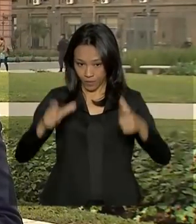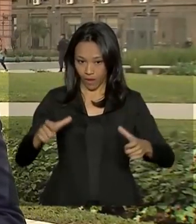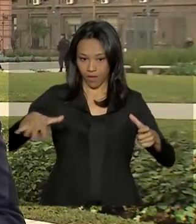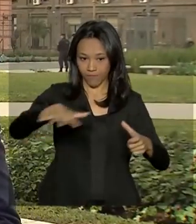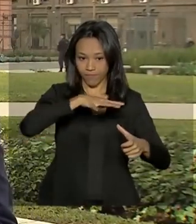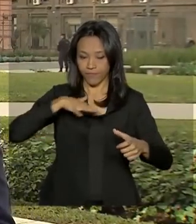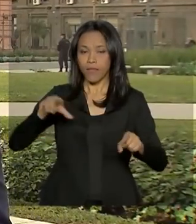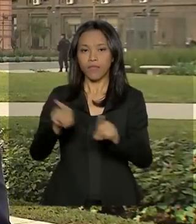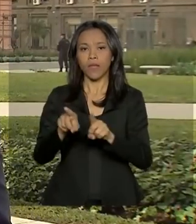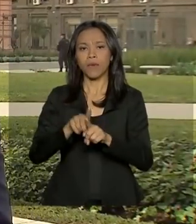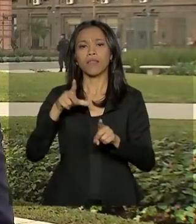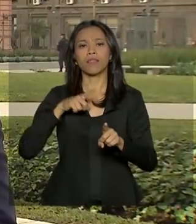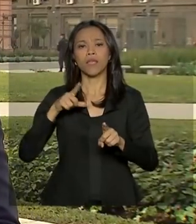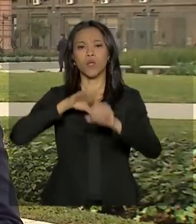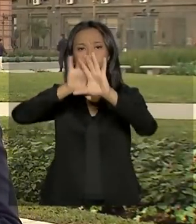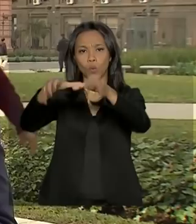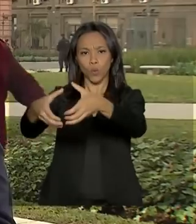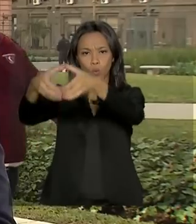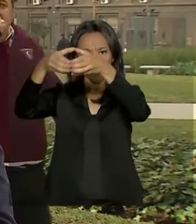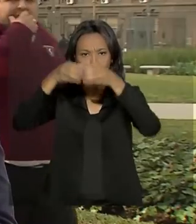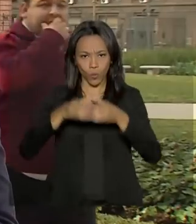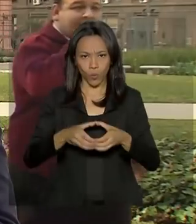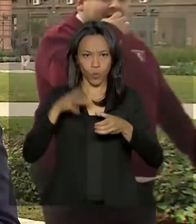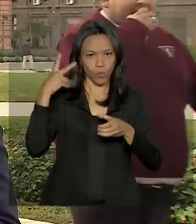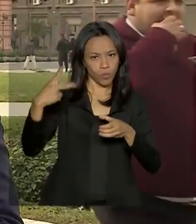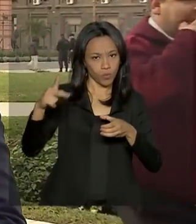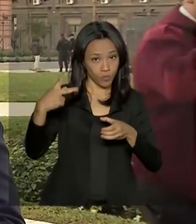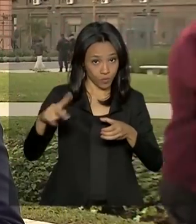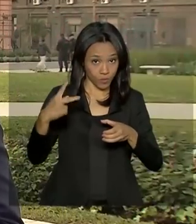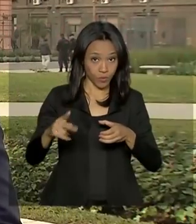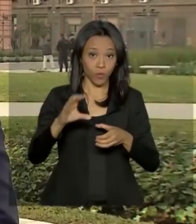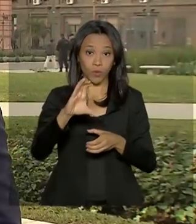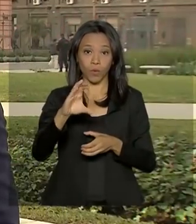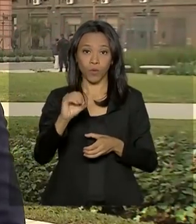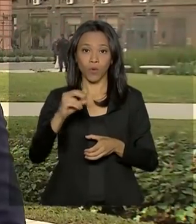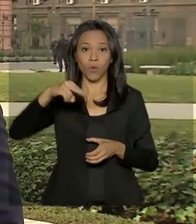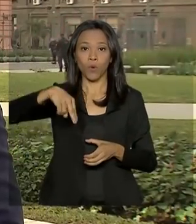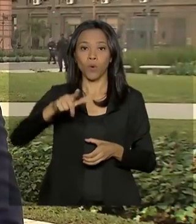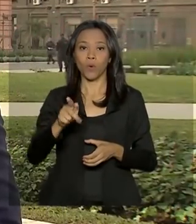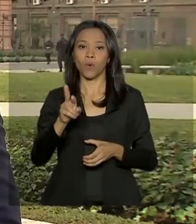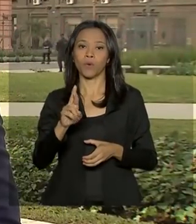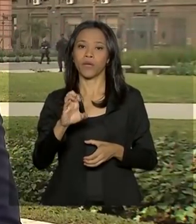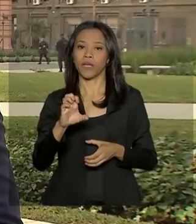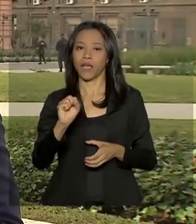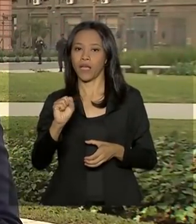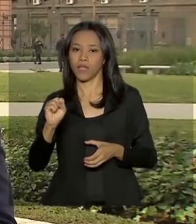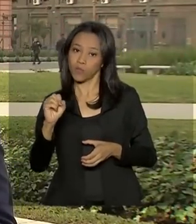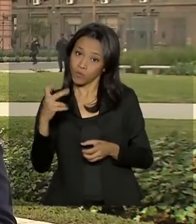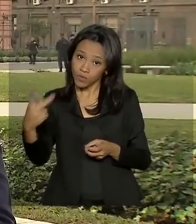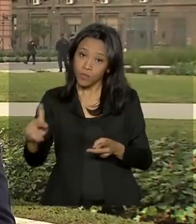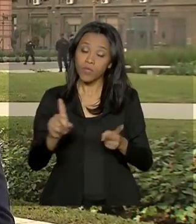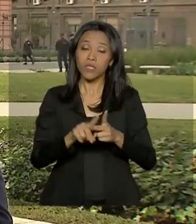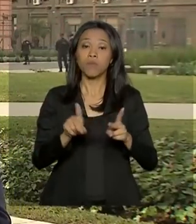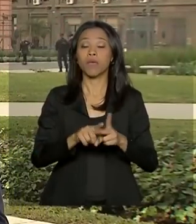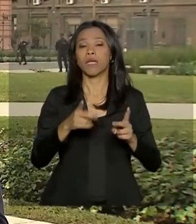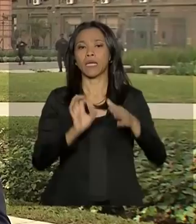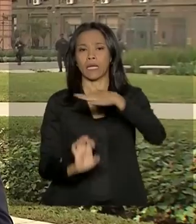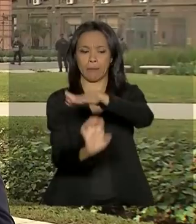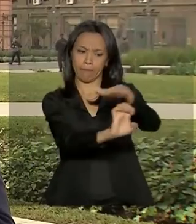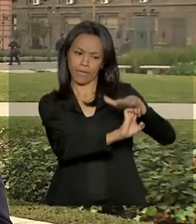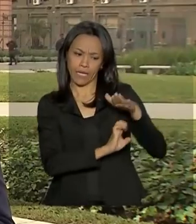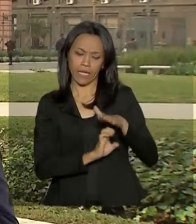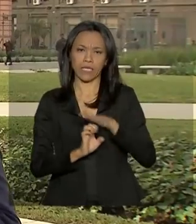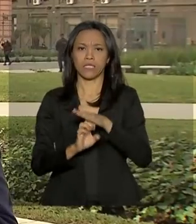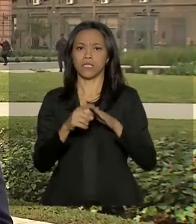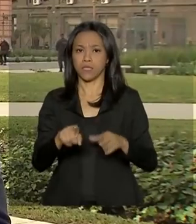encontros com a Cúpula do Congresso, a Corte Suprema de Justiça e com empresários argentinos. Estão previstos ainda quatro